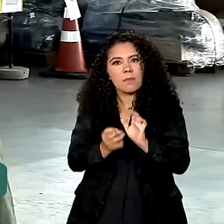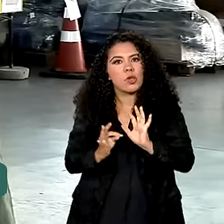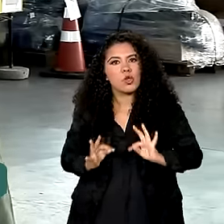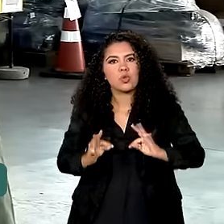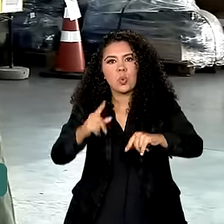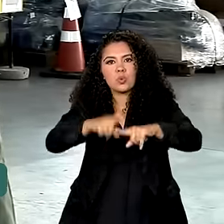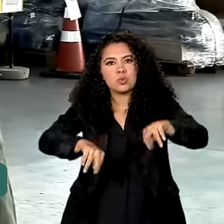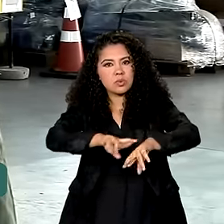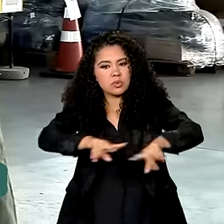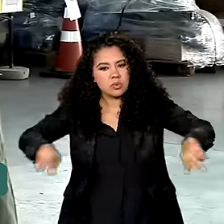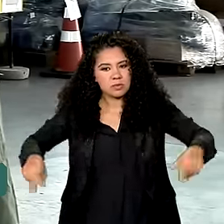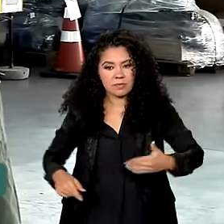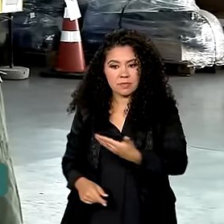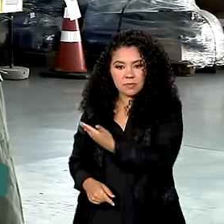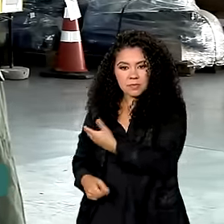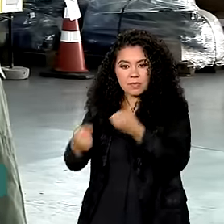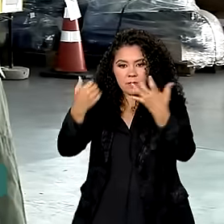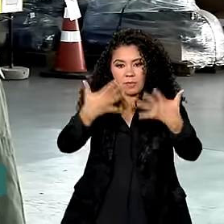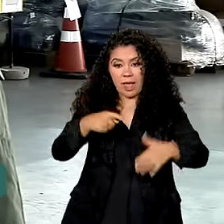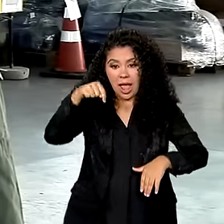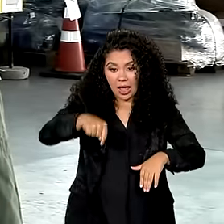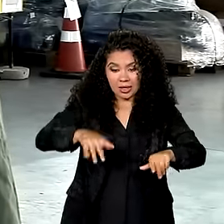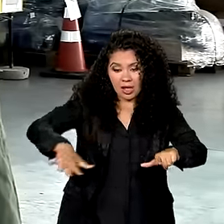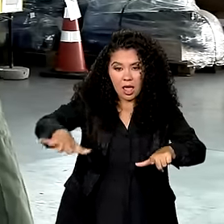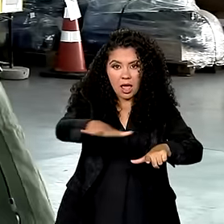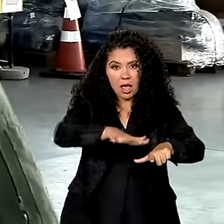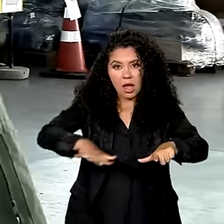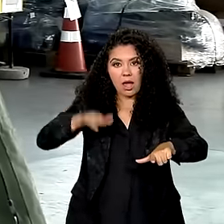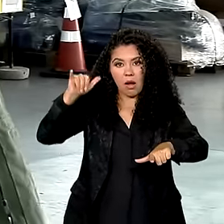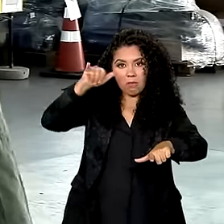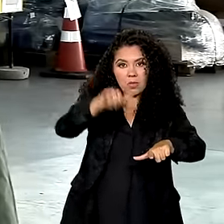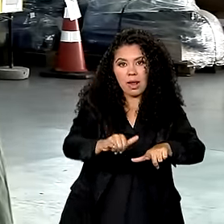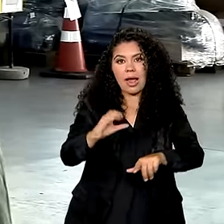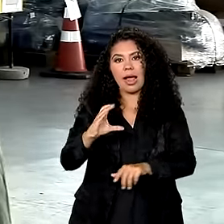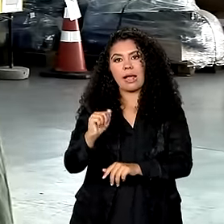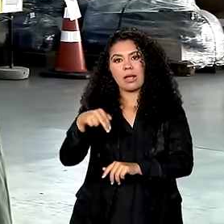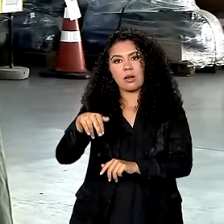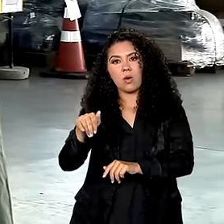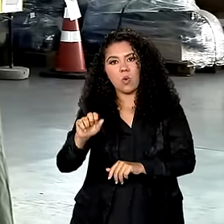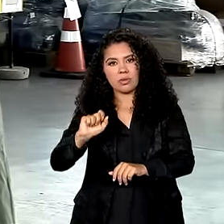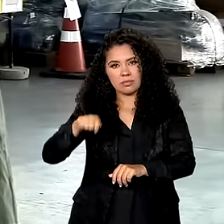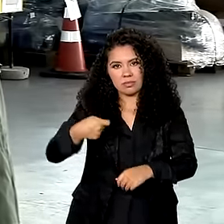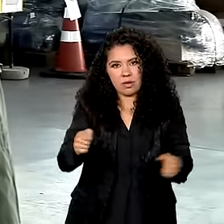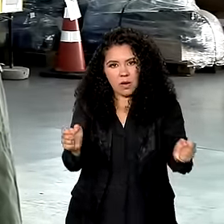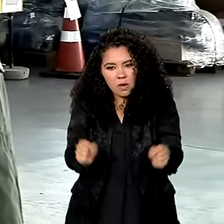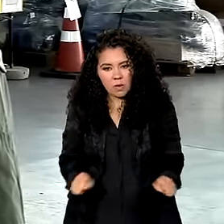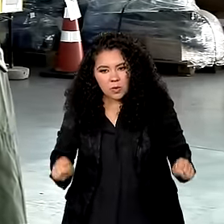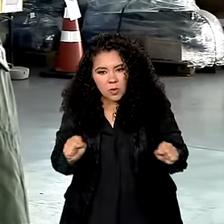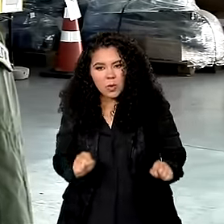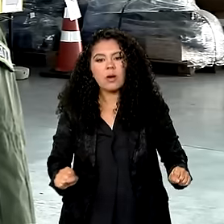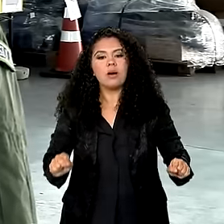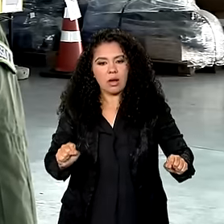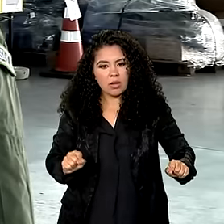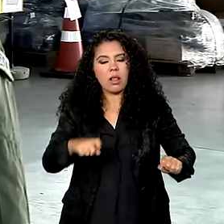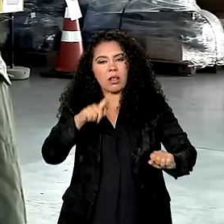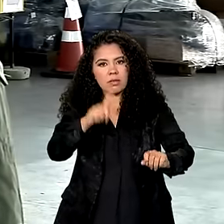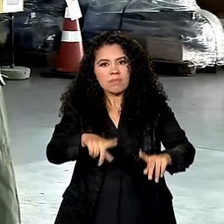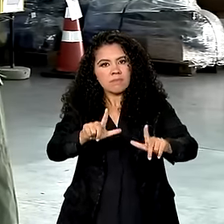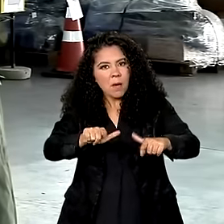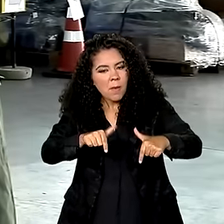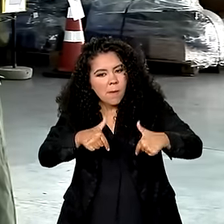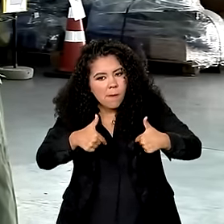A base aérea de Canoas está vivendo algo, assim como foi a situação da catástrofe, algo muito inédito também para efeito de operação.